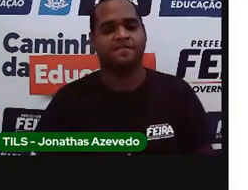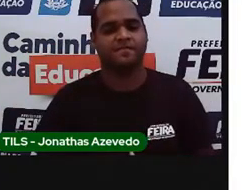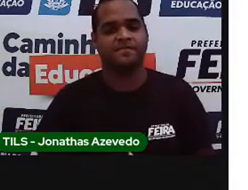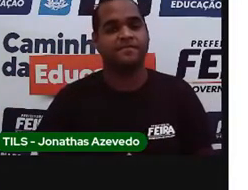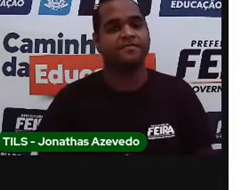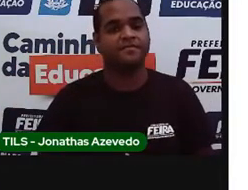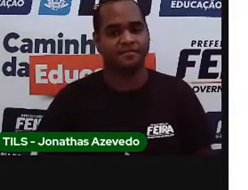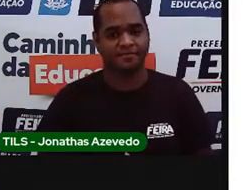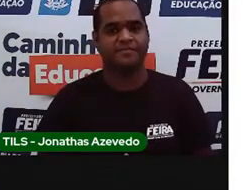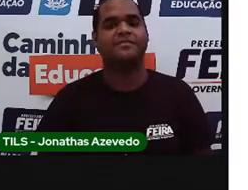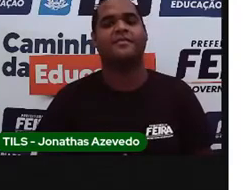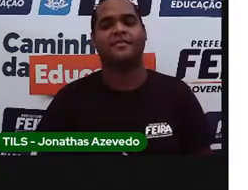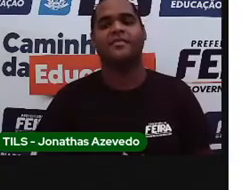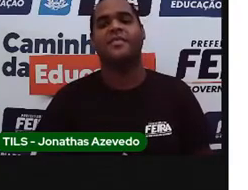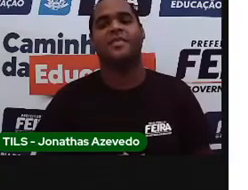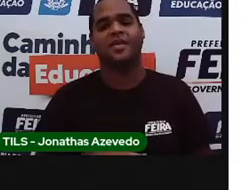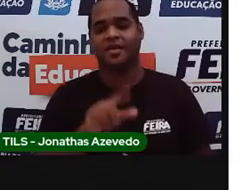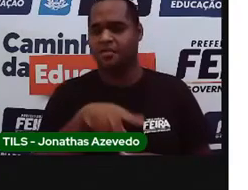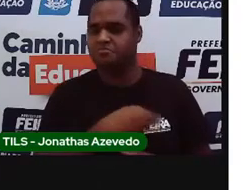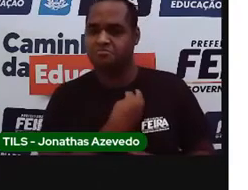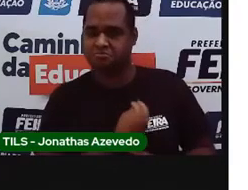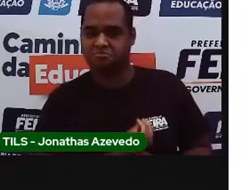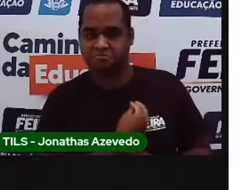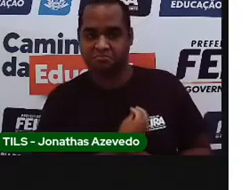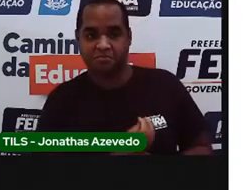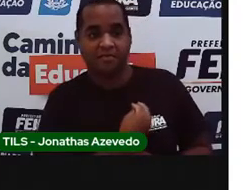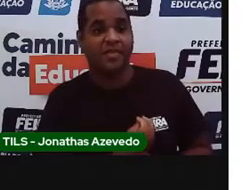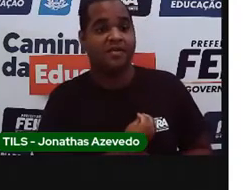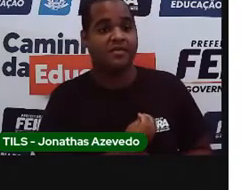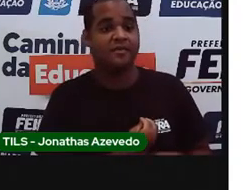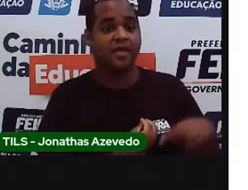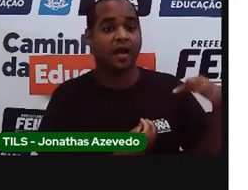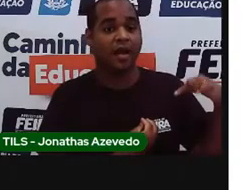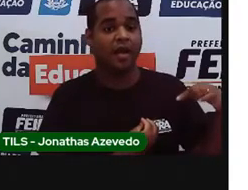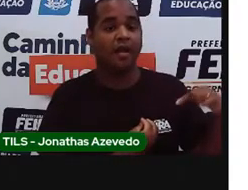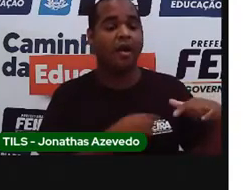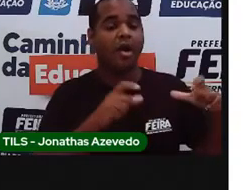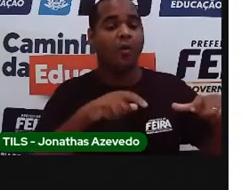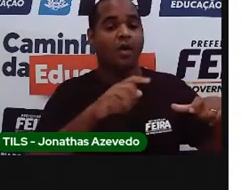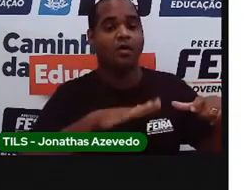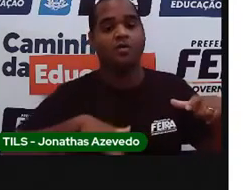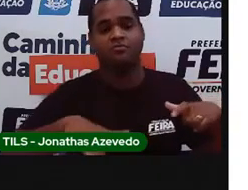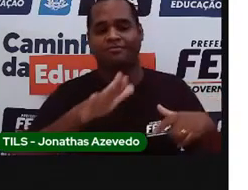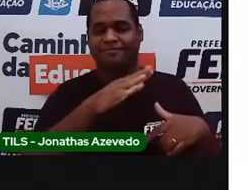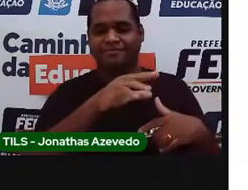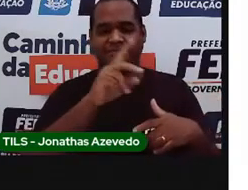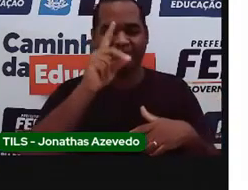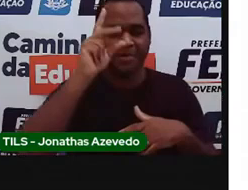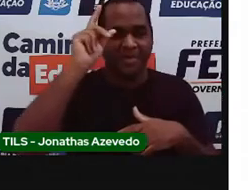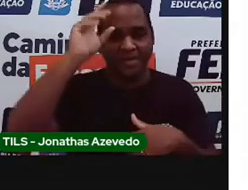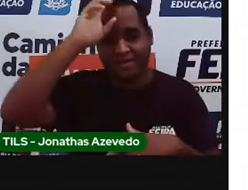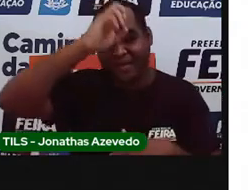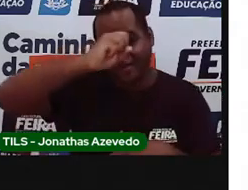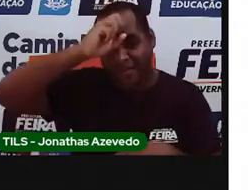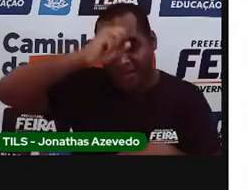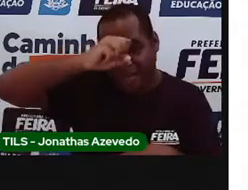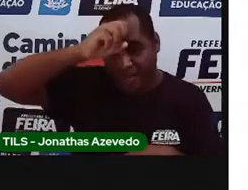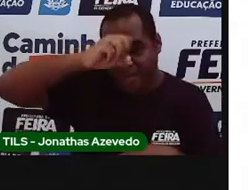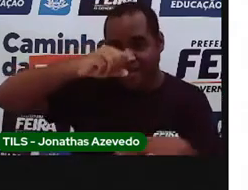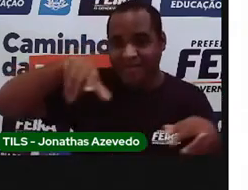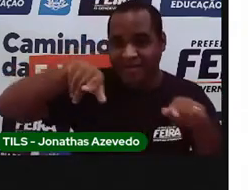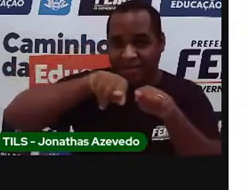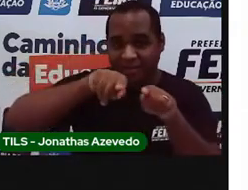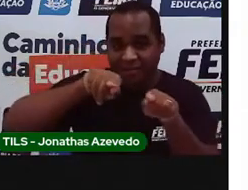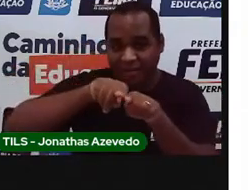Elas vivem, certo? Da forma como eles aprenderam dos